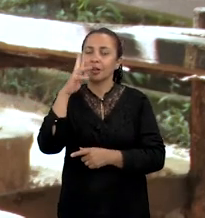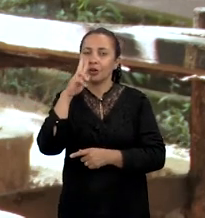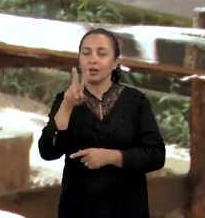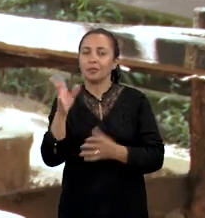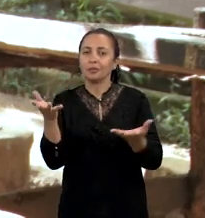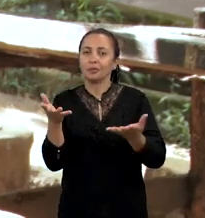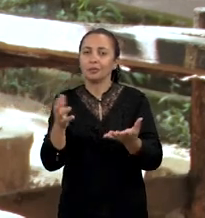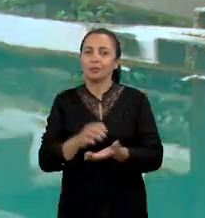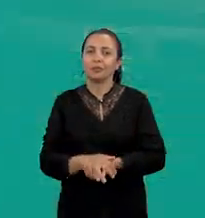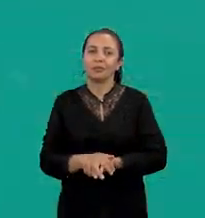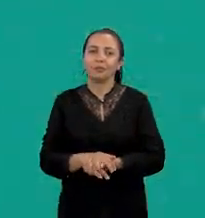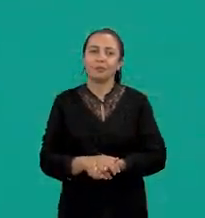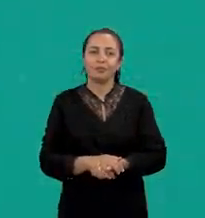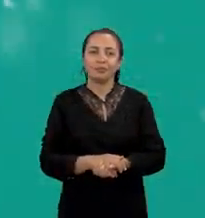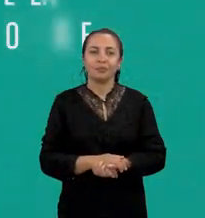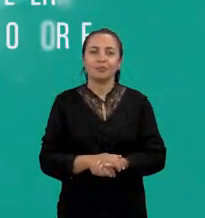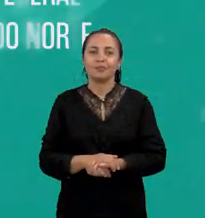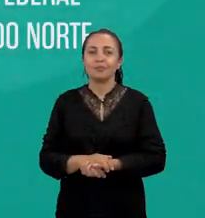Vamos conferir.